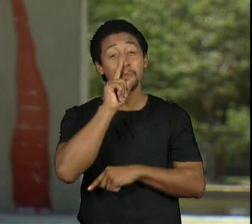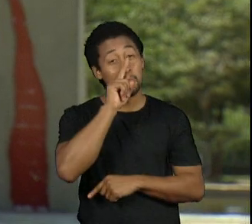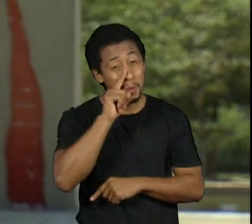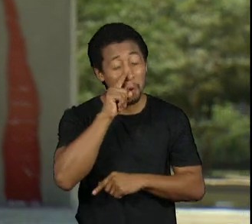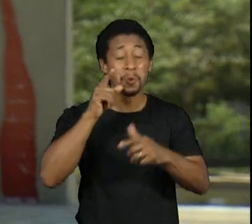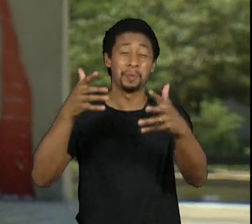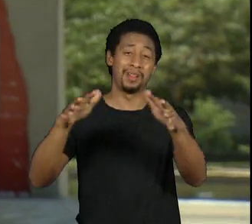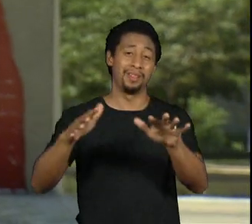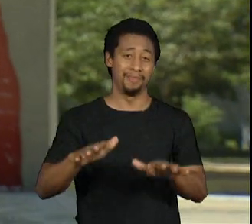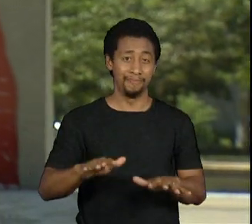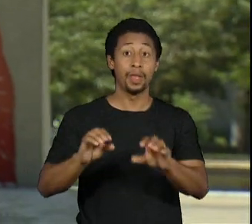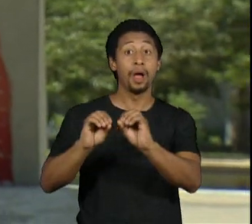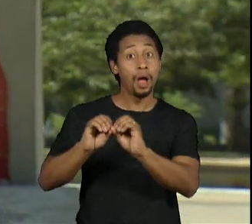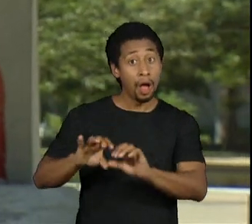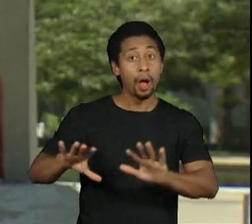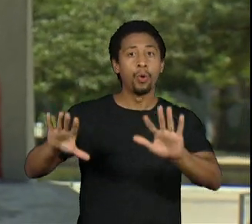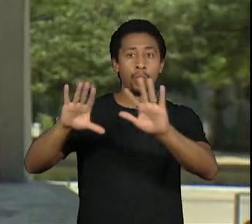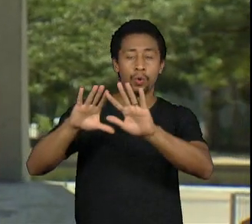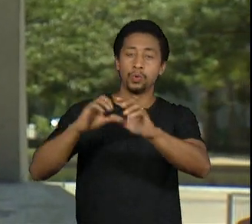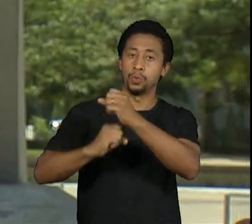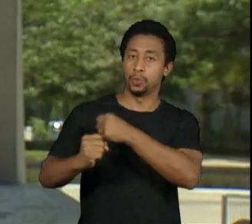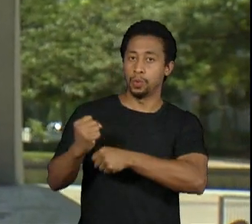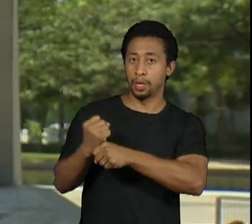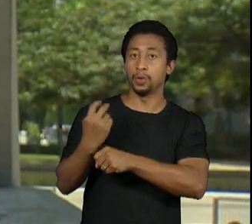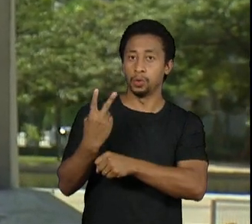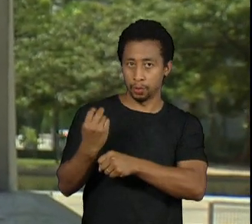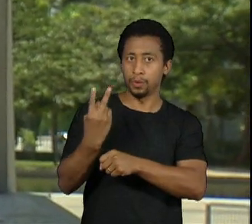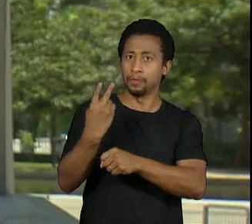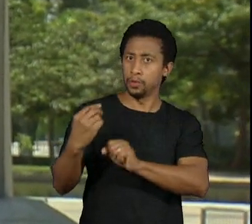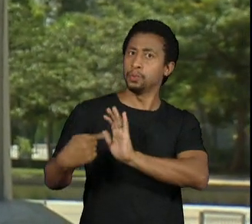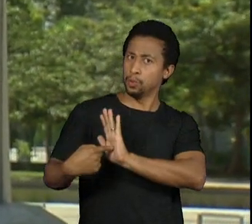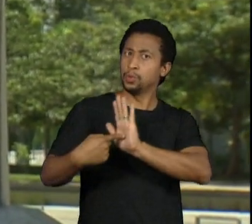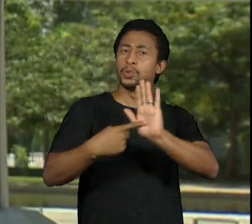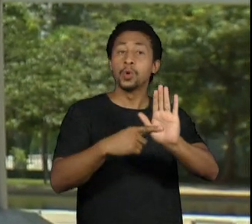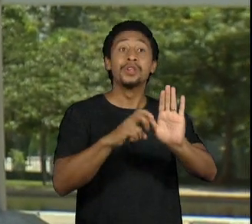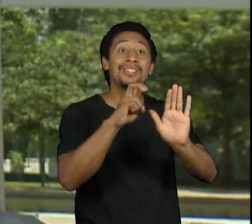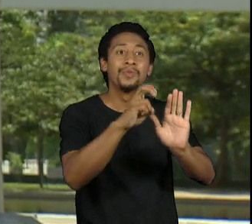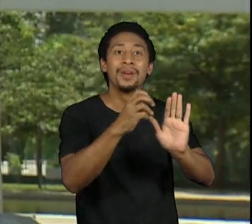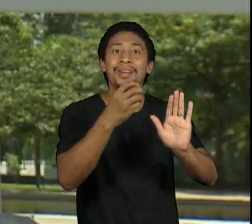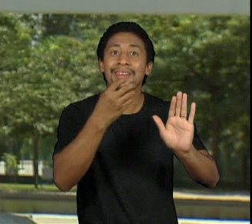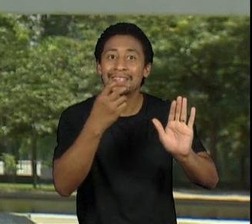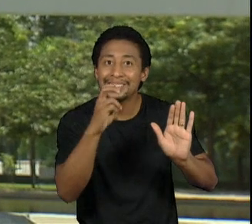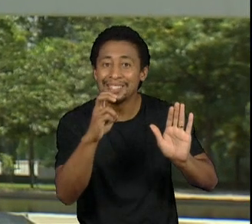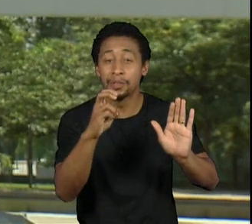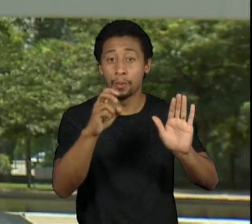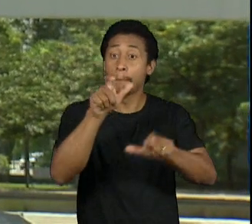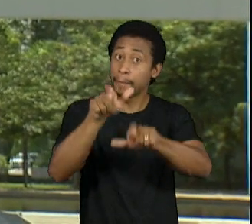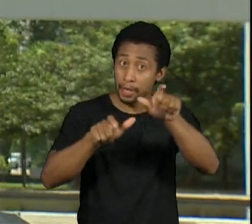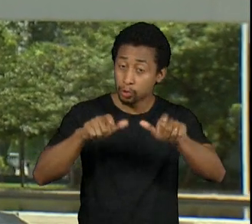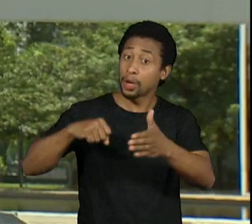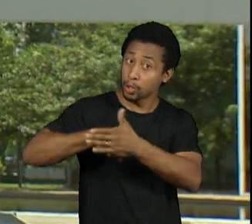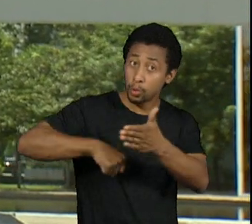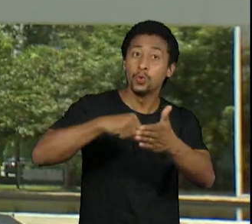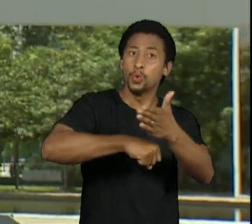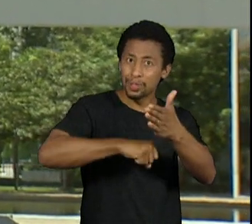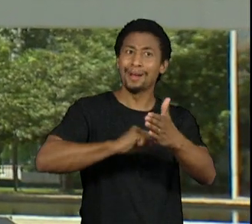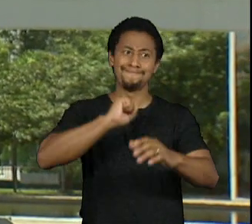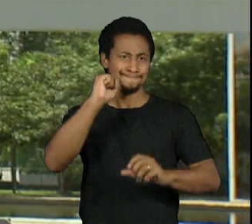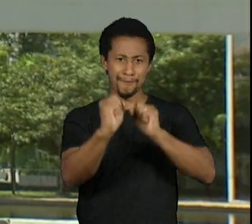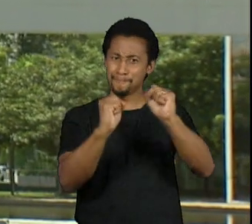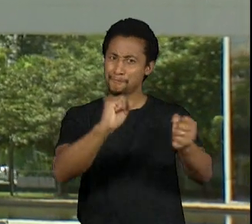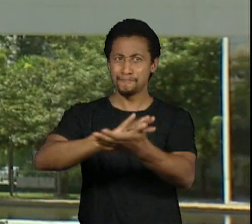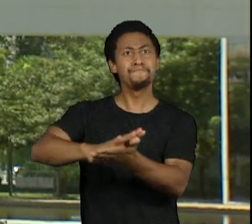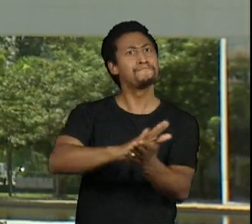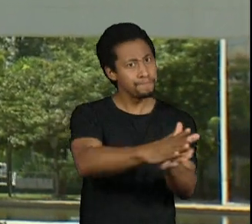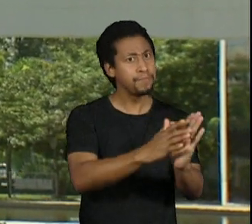com a Organização das Nações Unidas, 53 ativistas foram assassinados no país. Em 2019, segundo